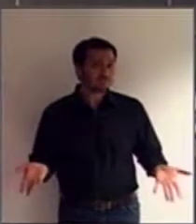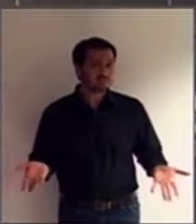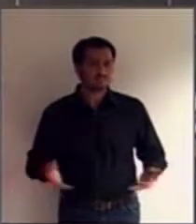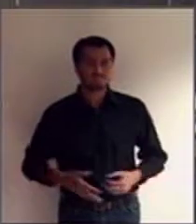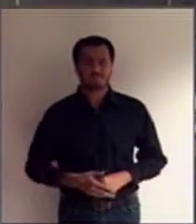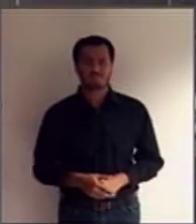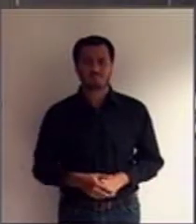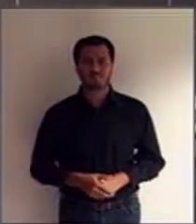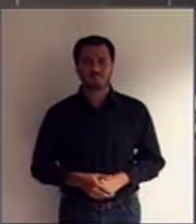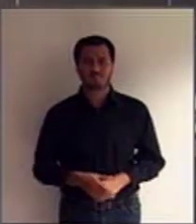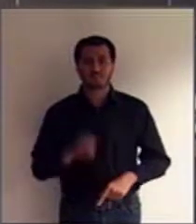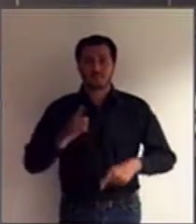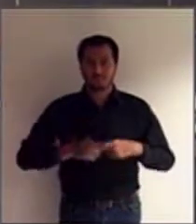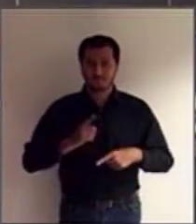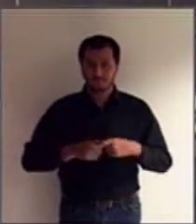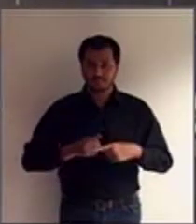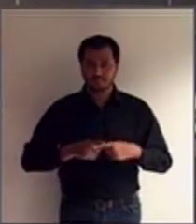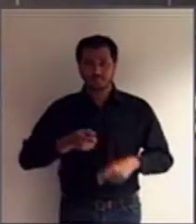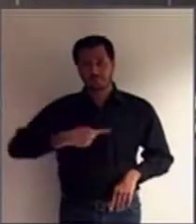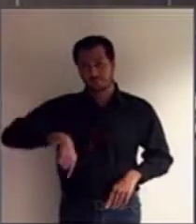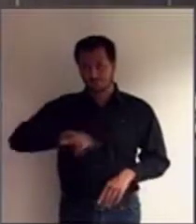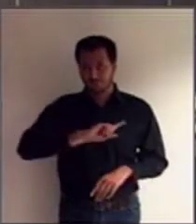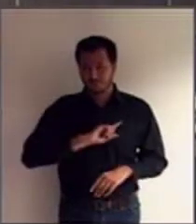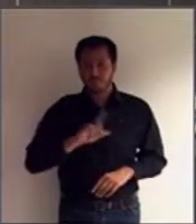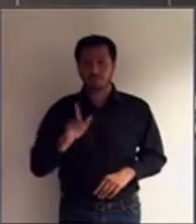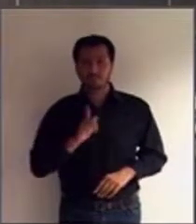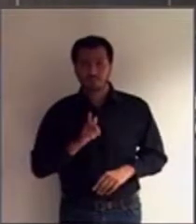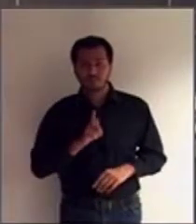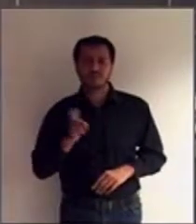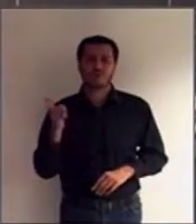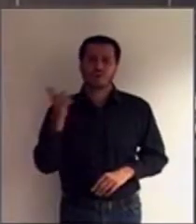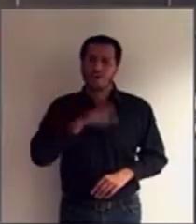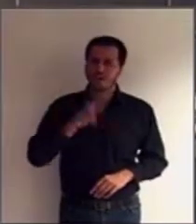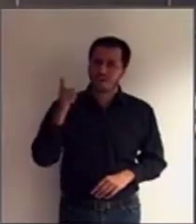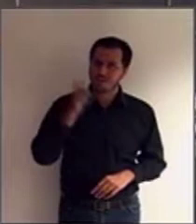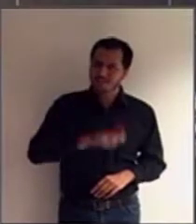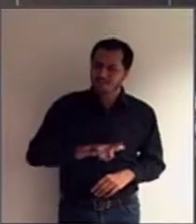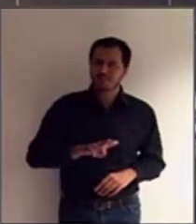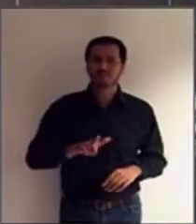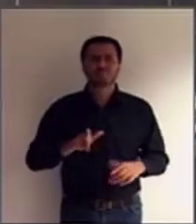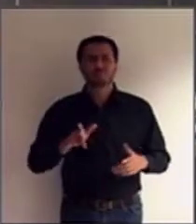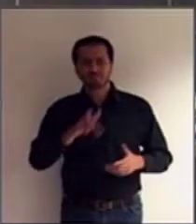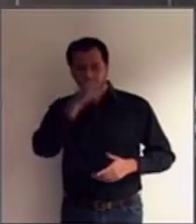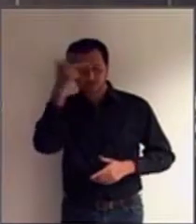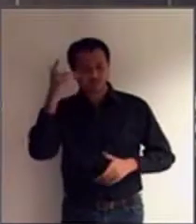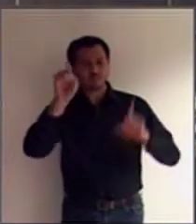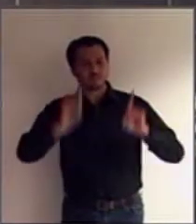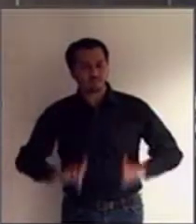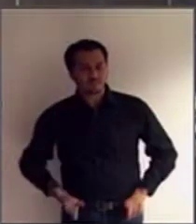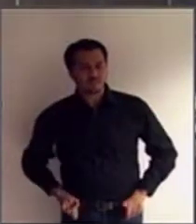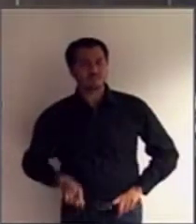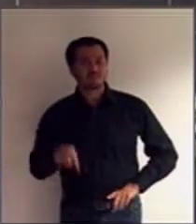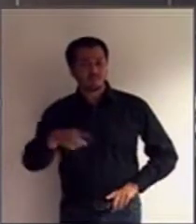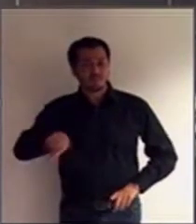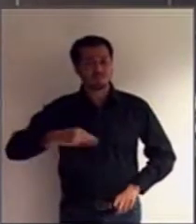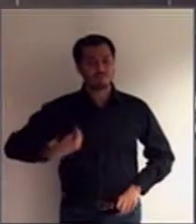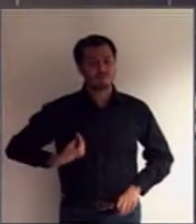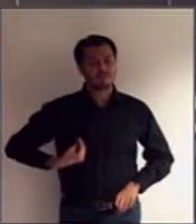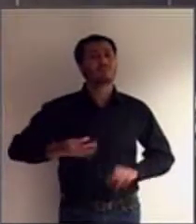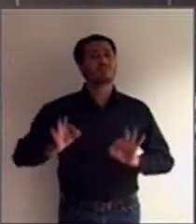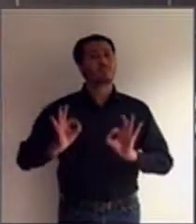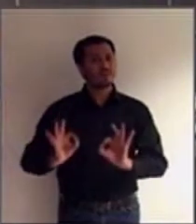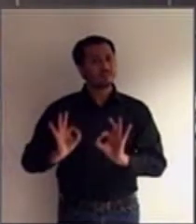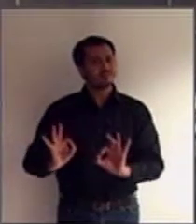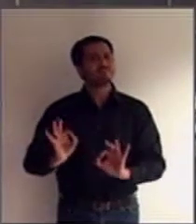Porque nós estamos, cada vez mais, conseguindo melhorar a qualidade de vida das pessoas com deficiência, das pessoas que têm alguma